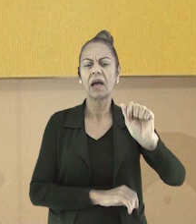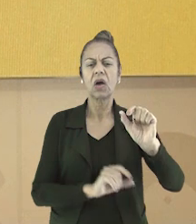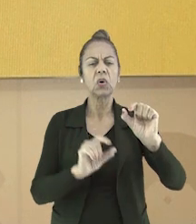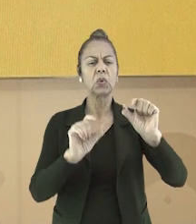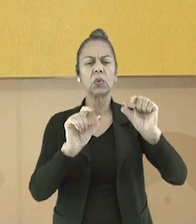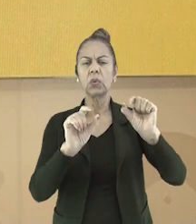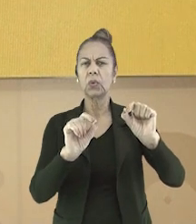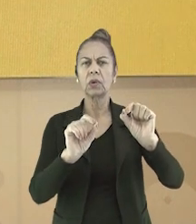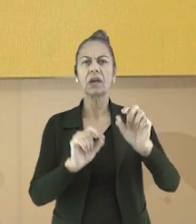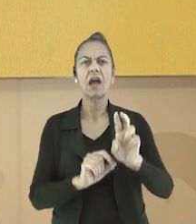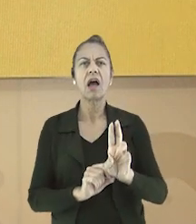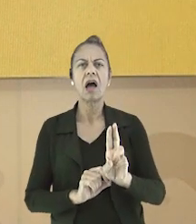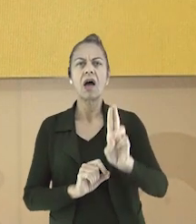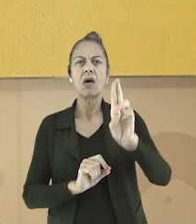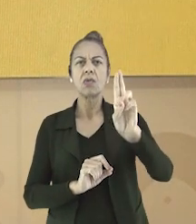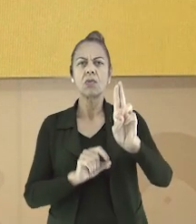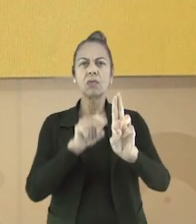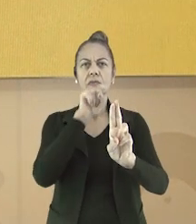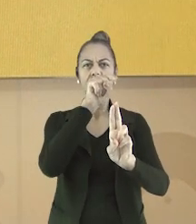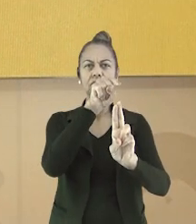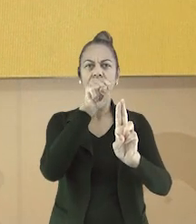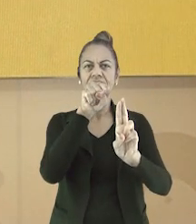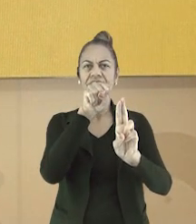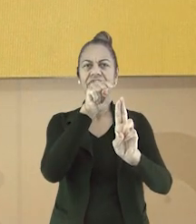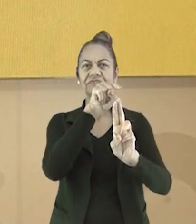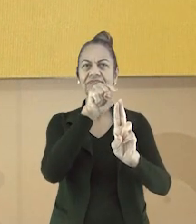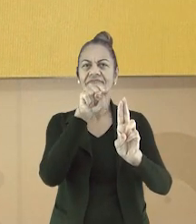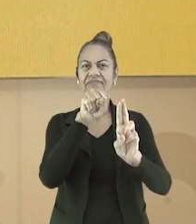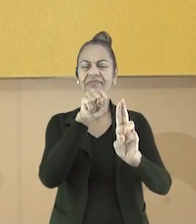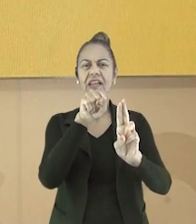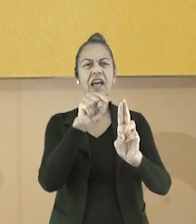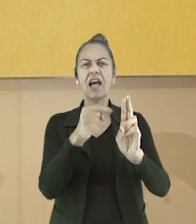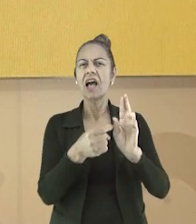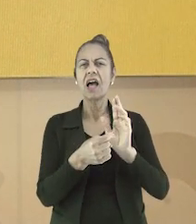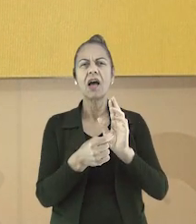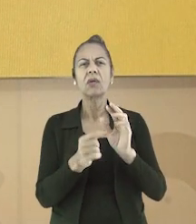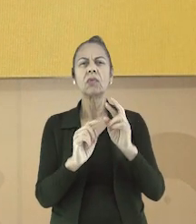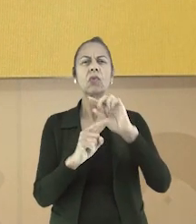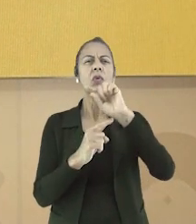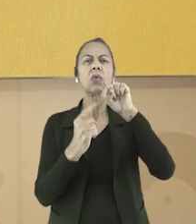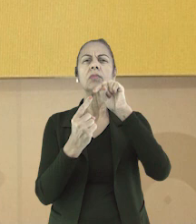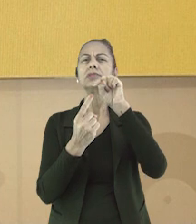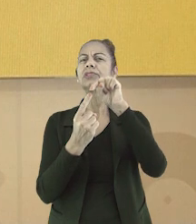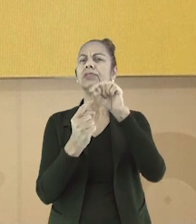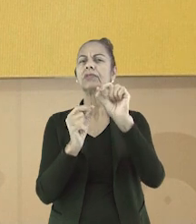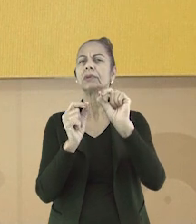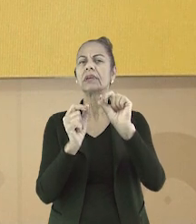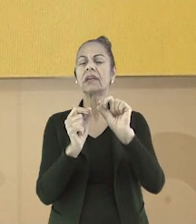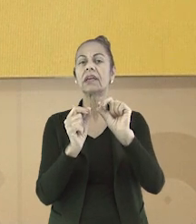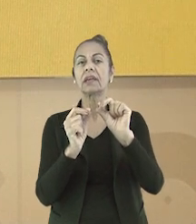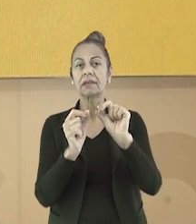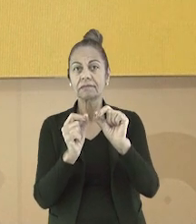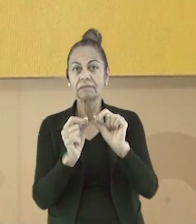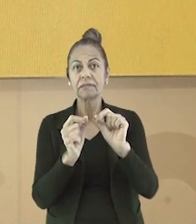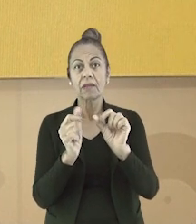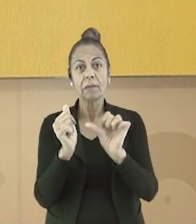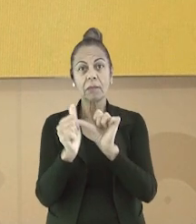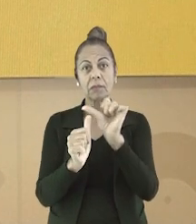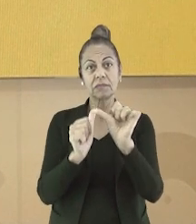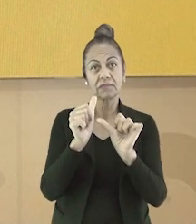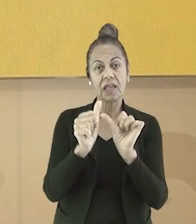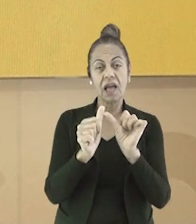pontuação. São dois pontos colocados sobre a vogal e tem como intuito modificar o som das palavras.